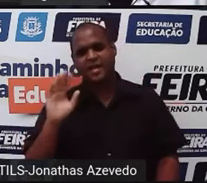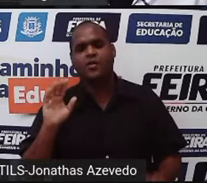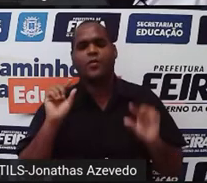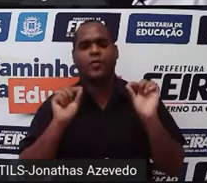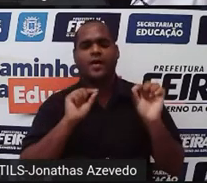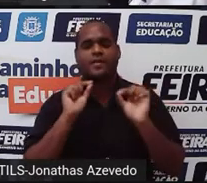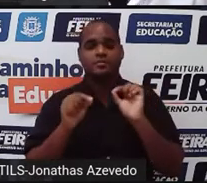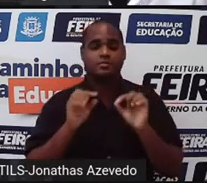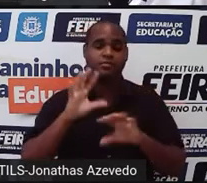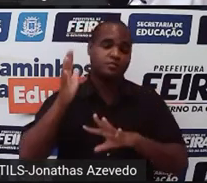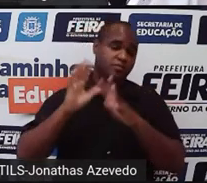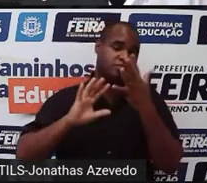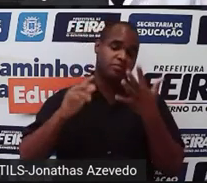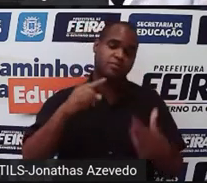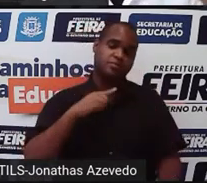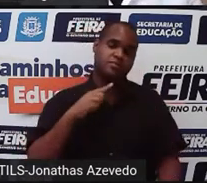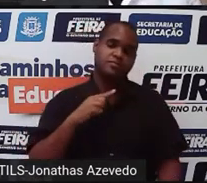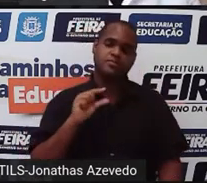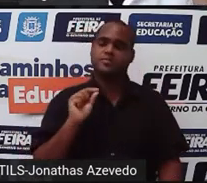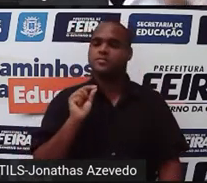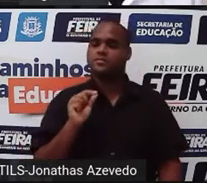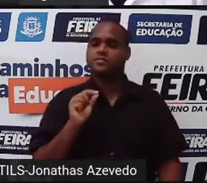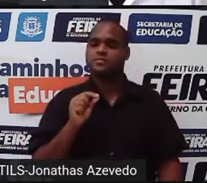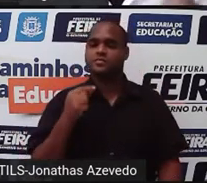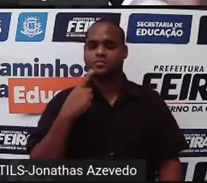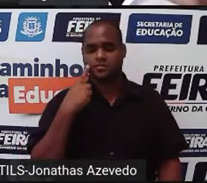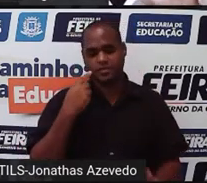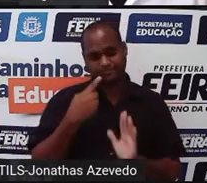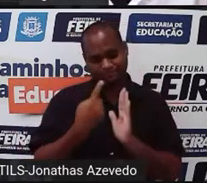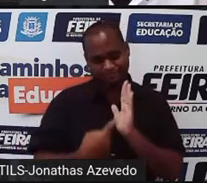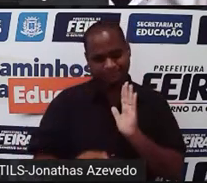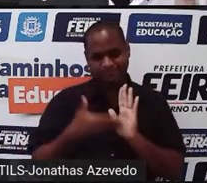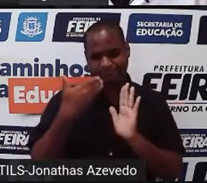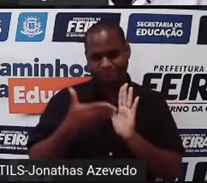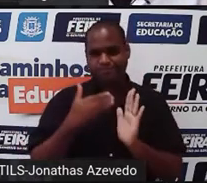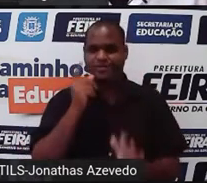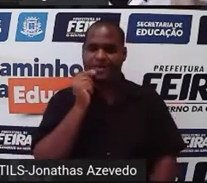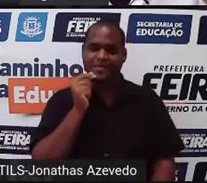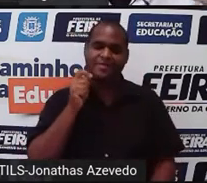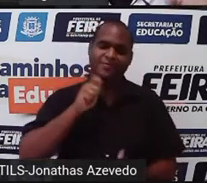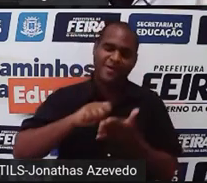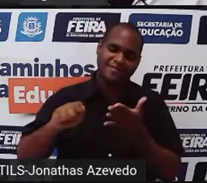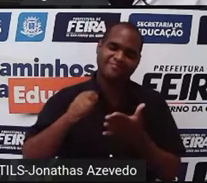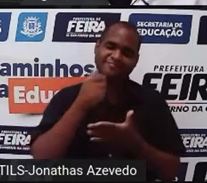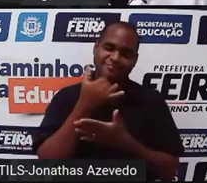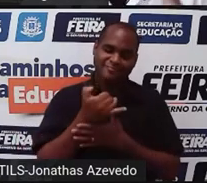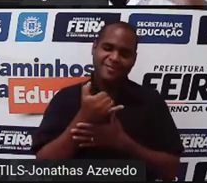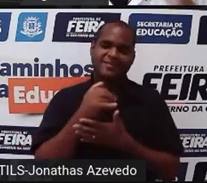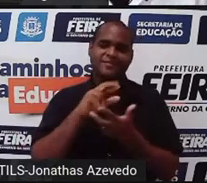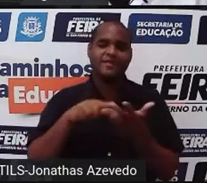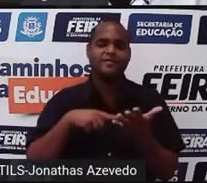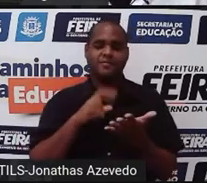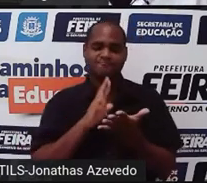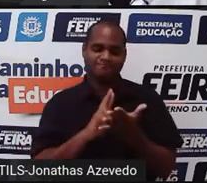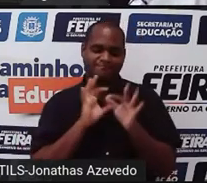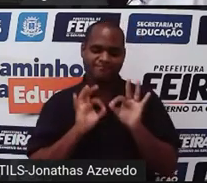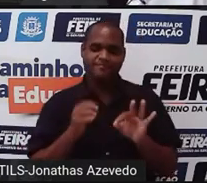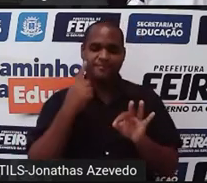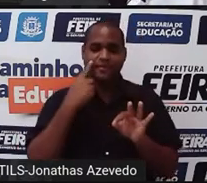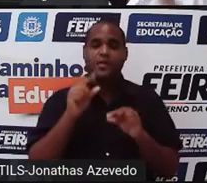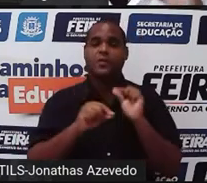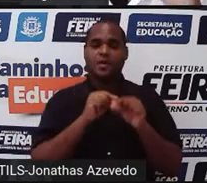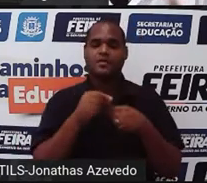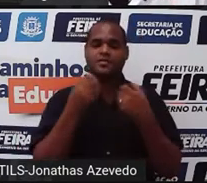acontecer a partir de agora, né? Então, já pega o caderno, lápis, borracha, caneta, hora de rascunhar, vem comigo,